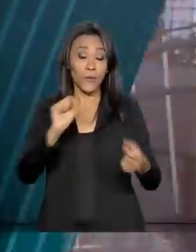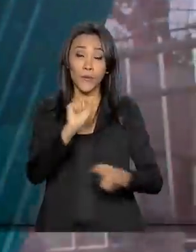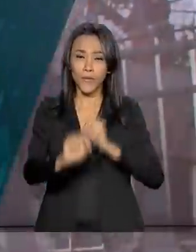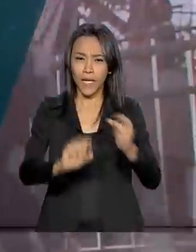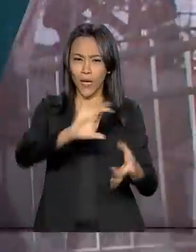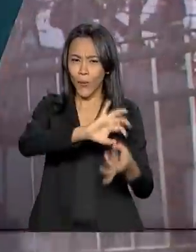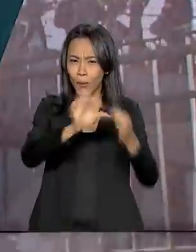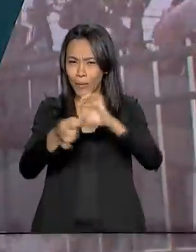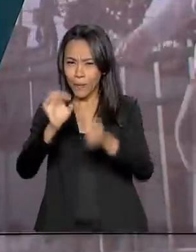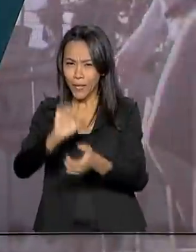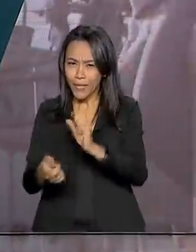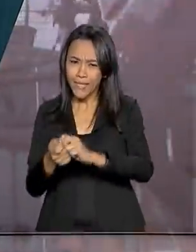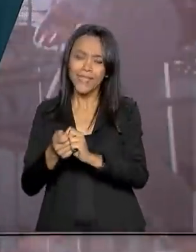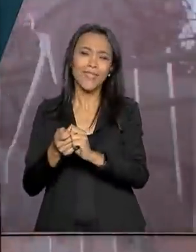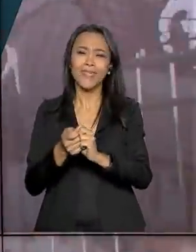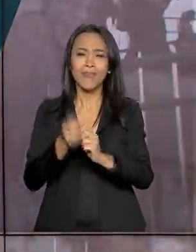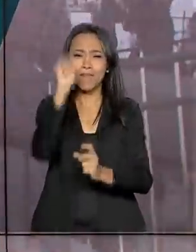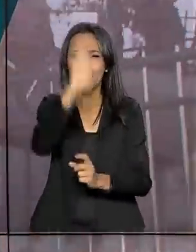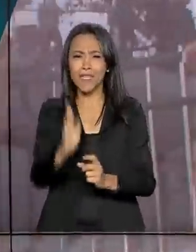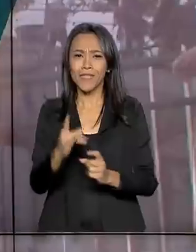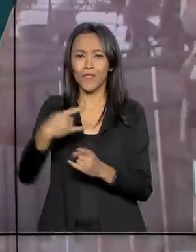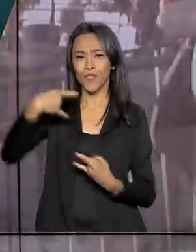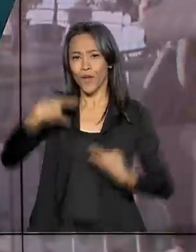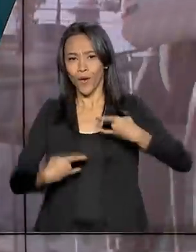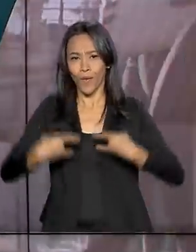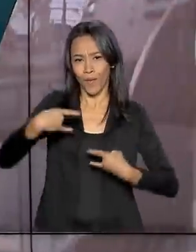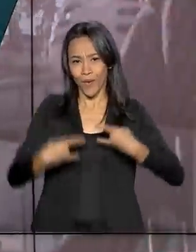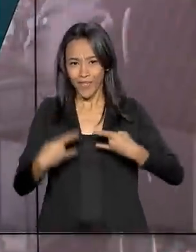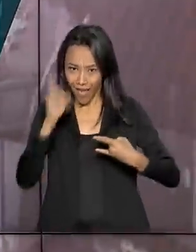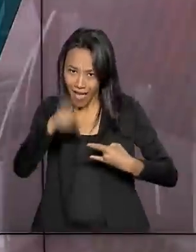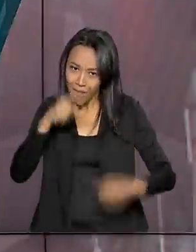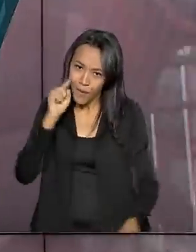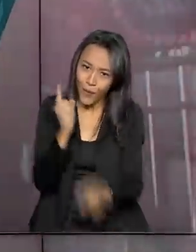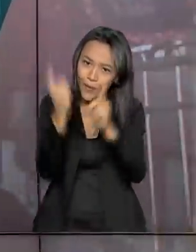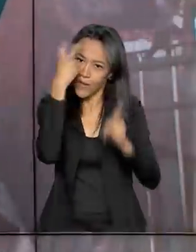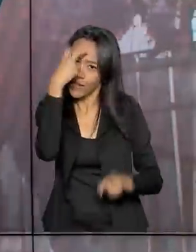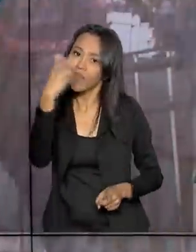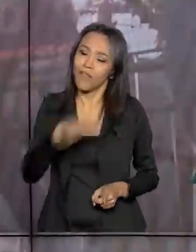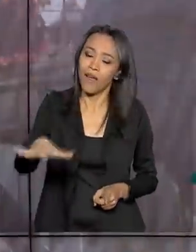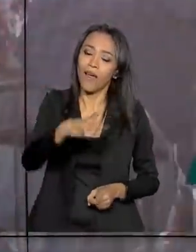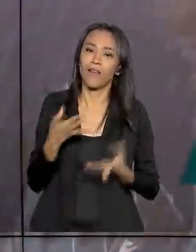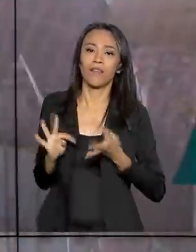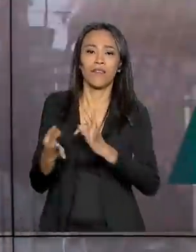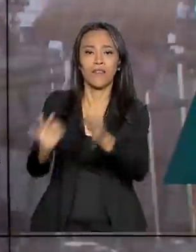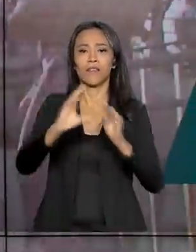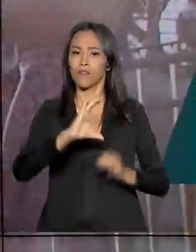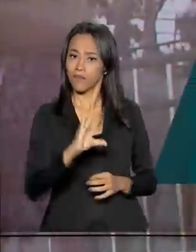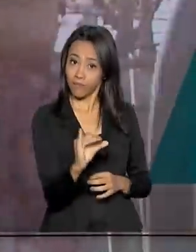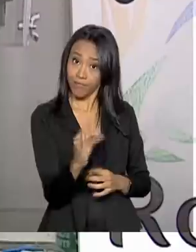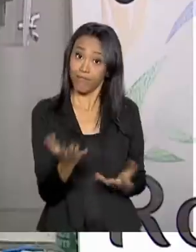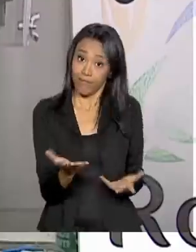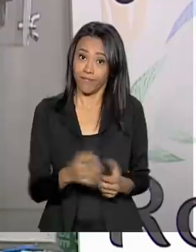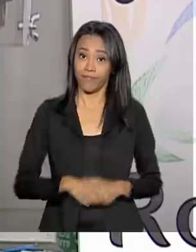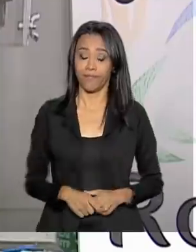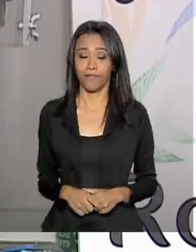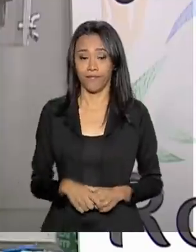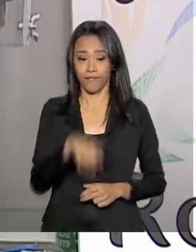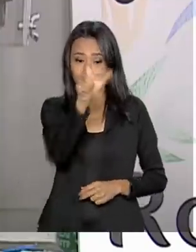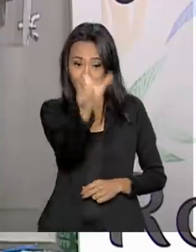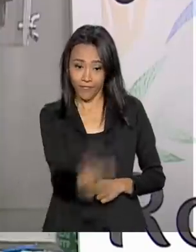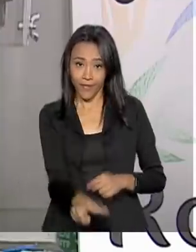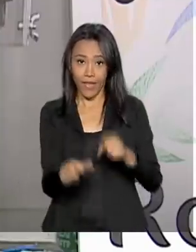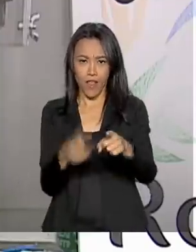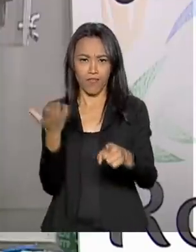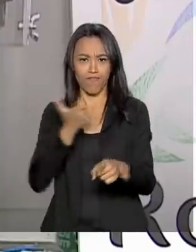Brasileira de Robótica. Uma oportunidade para encontrar talentos nas áreas de ciência e tecnologia. Ana foi